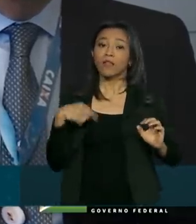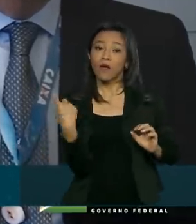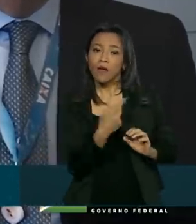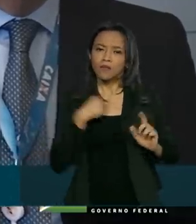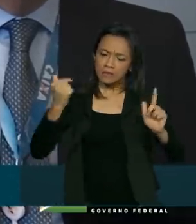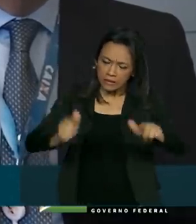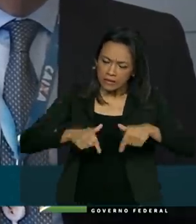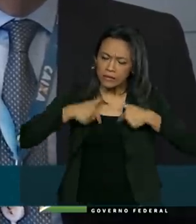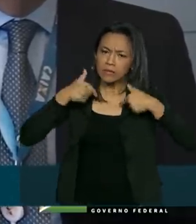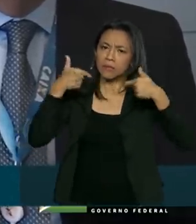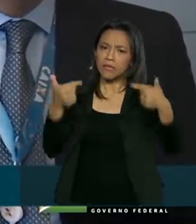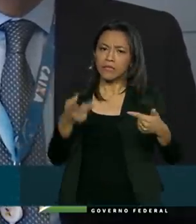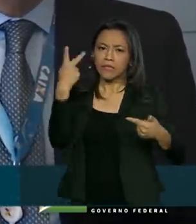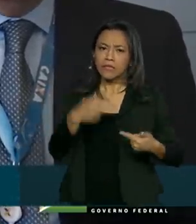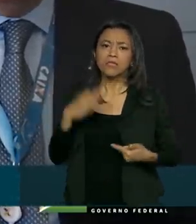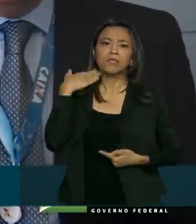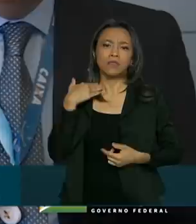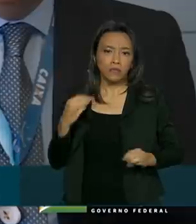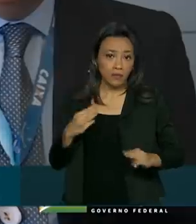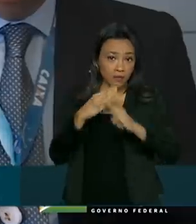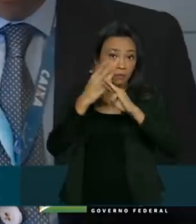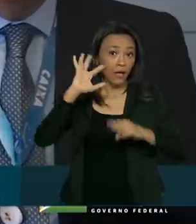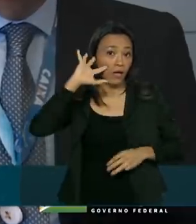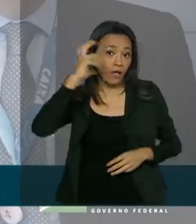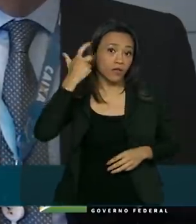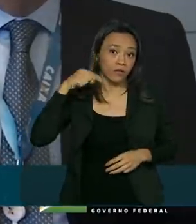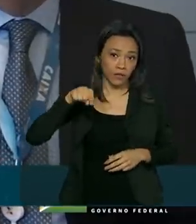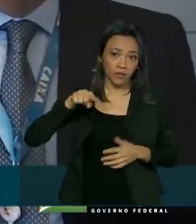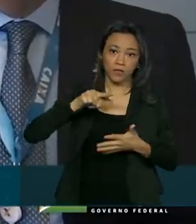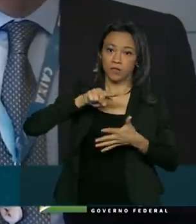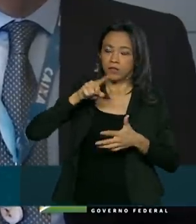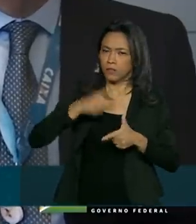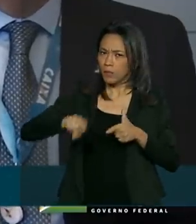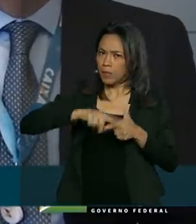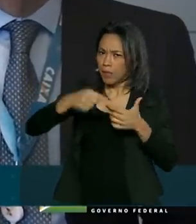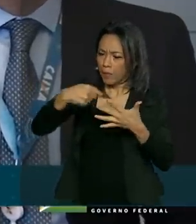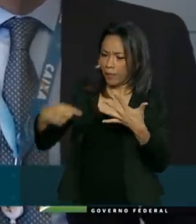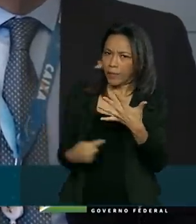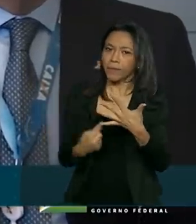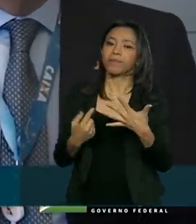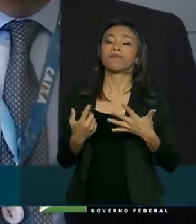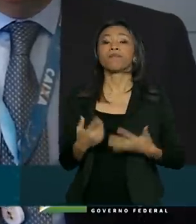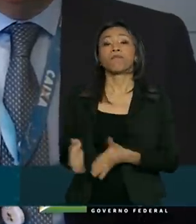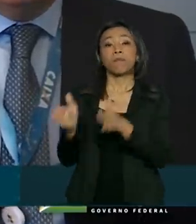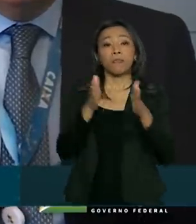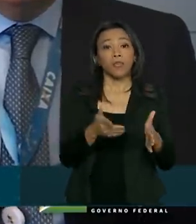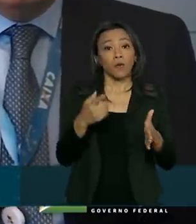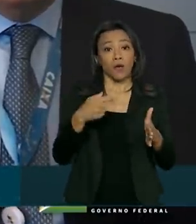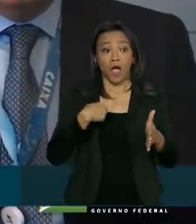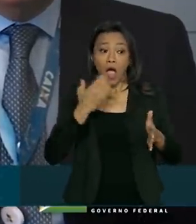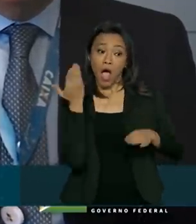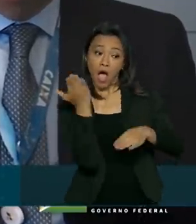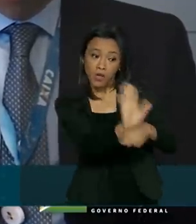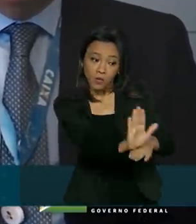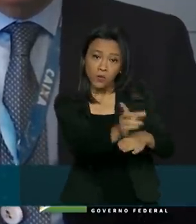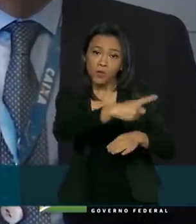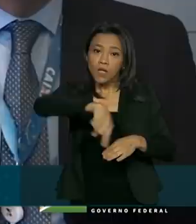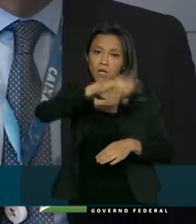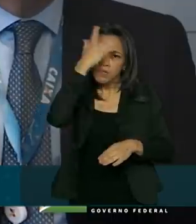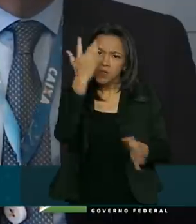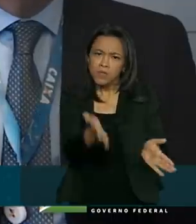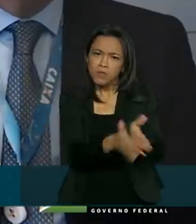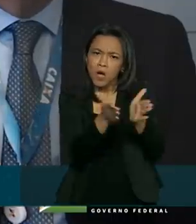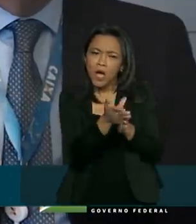com afinco e resolvemos rapidamente esse equilíbrio entre ajudar os mais carentes